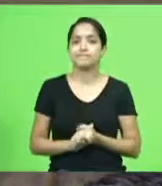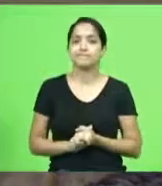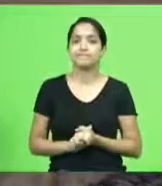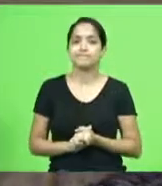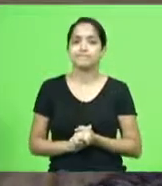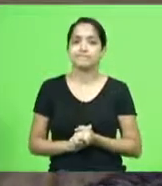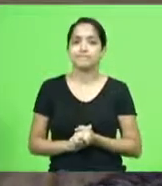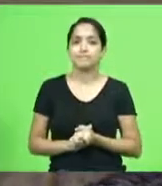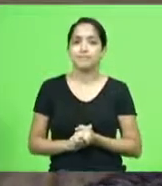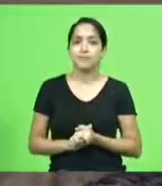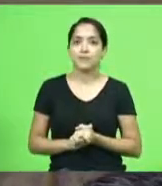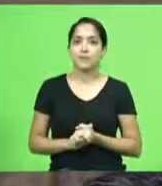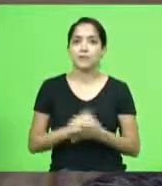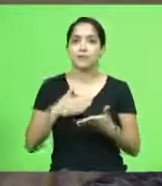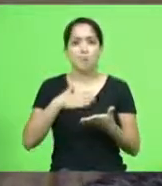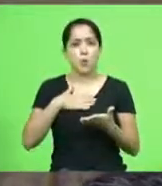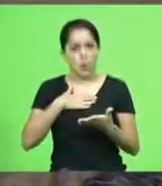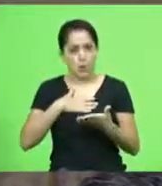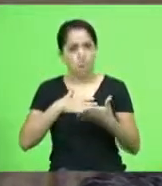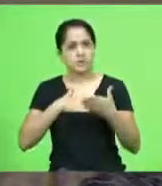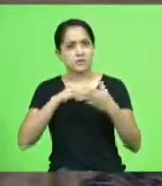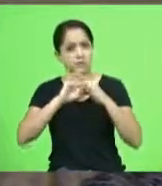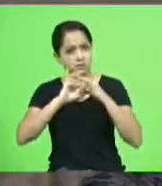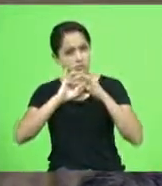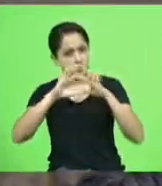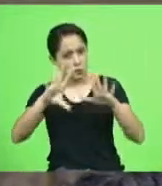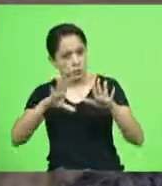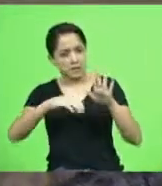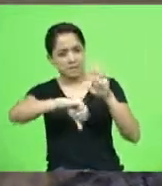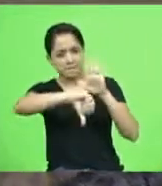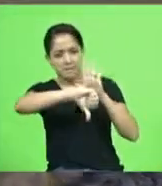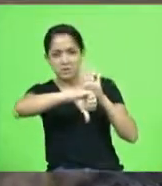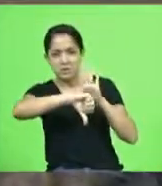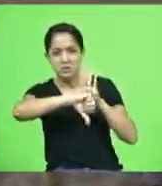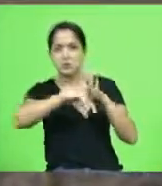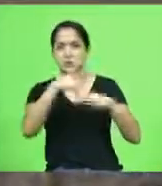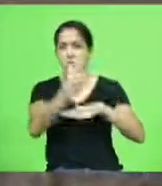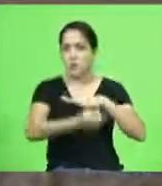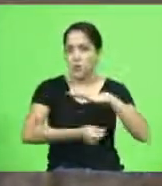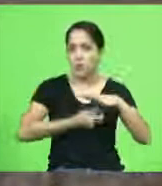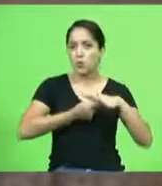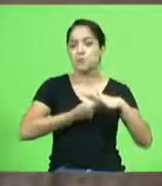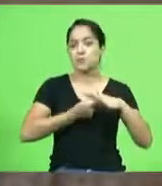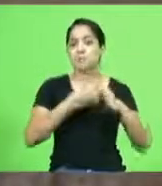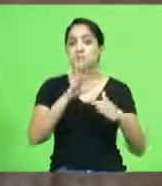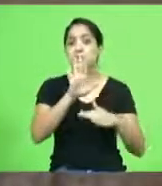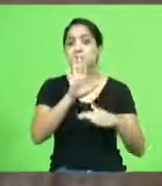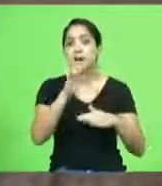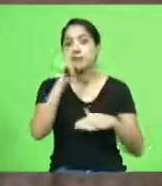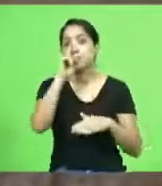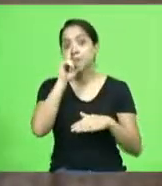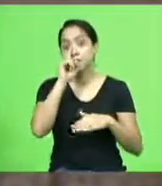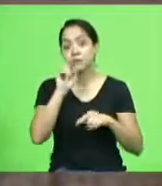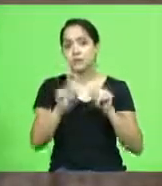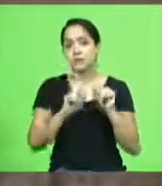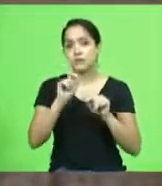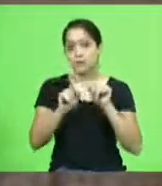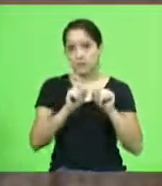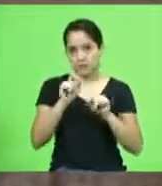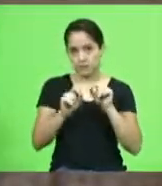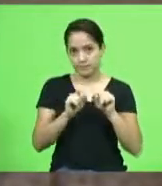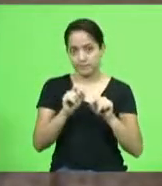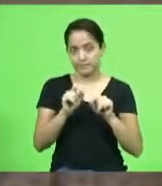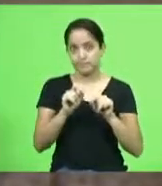como gostam de soltar bandidos e corruptos mas sabe quem que é perigoso para os